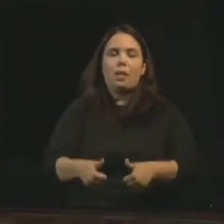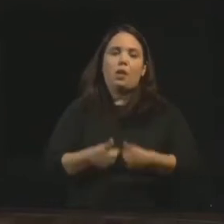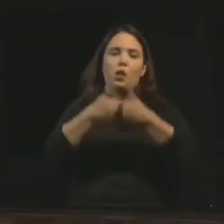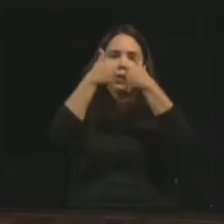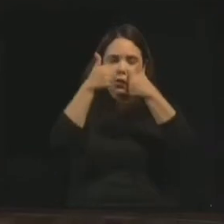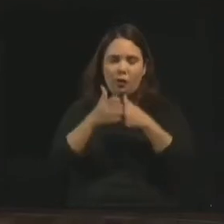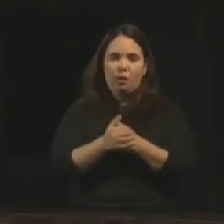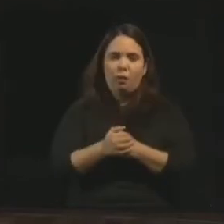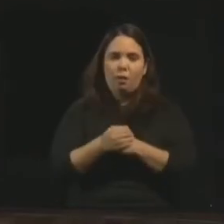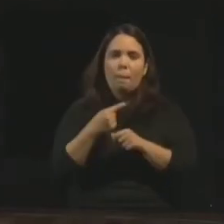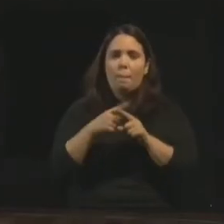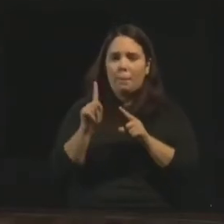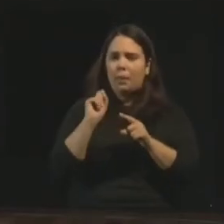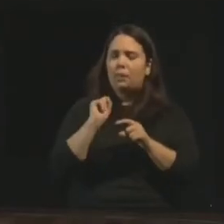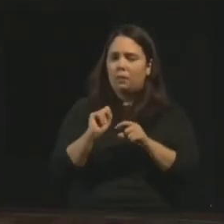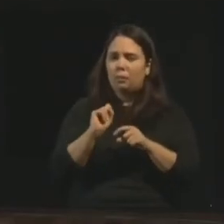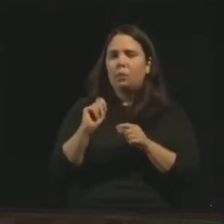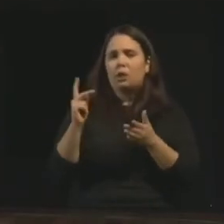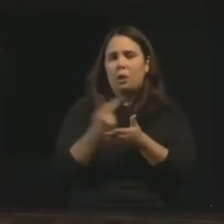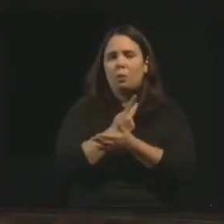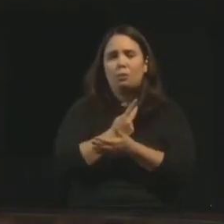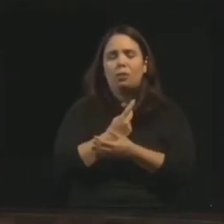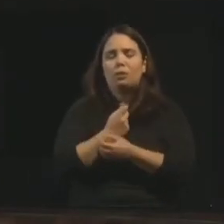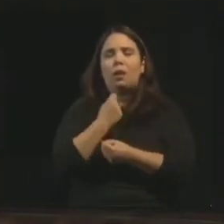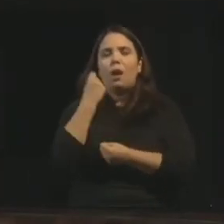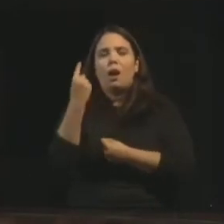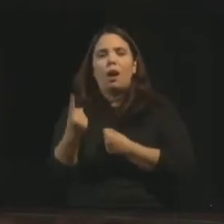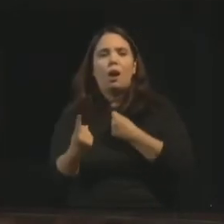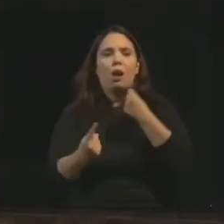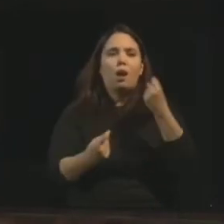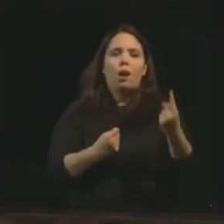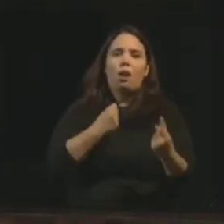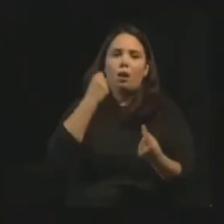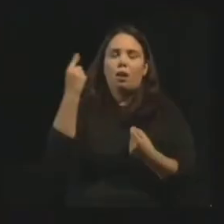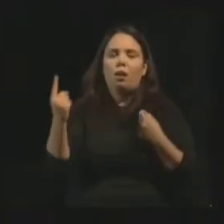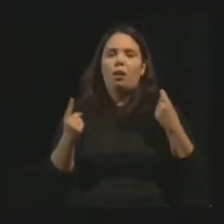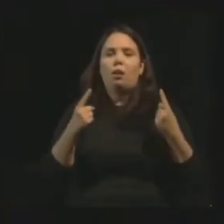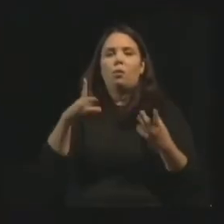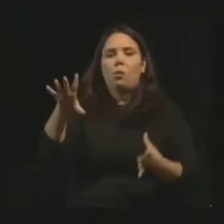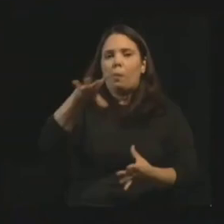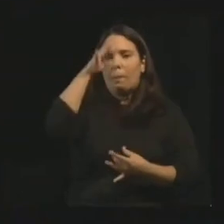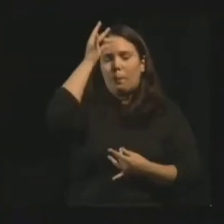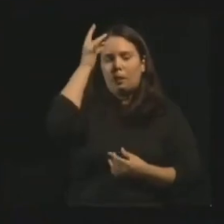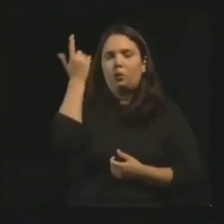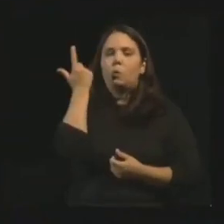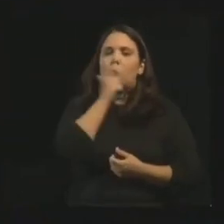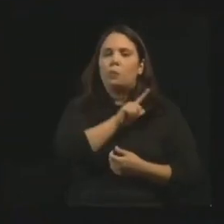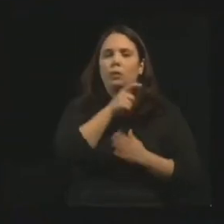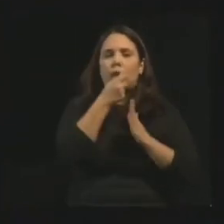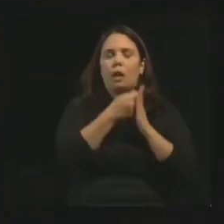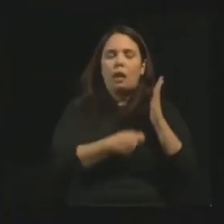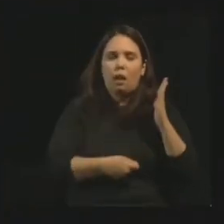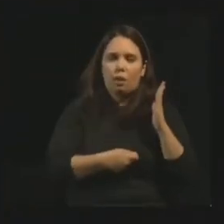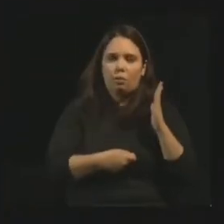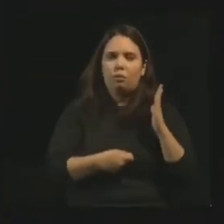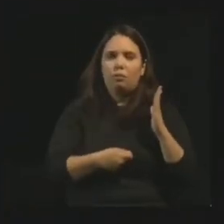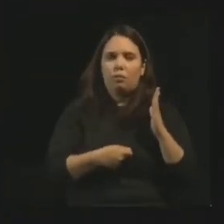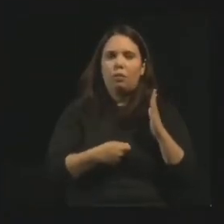mas pode acontecer, sim, mas são raros os médiums que conseguem fazer essas cartas consoladoras.